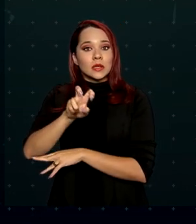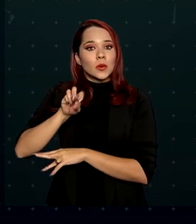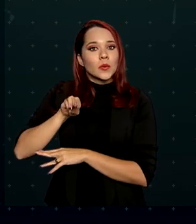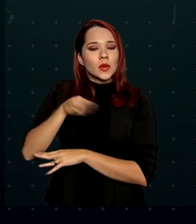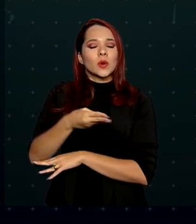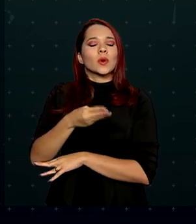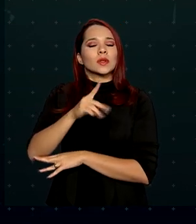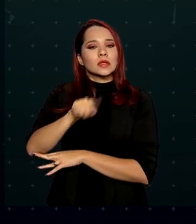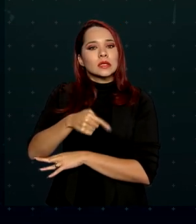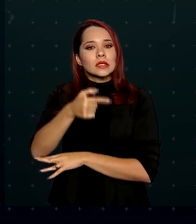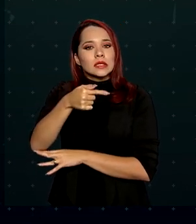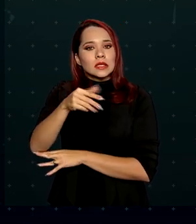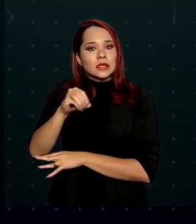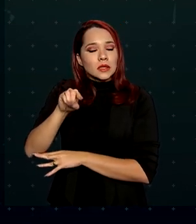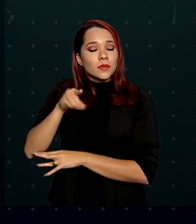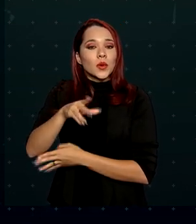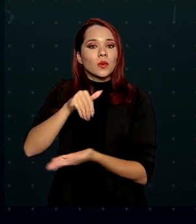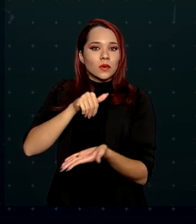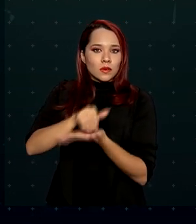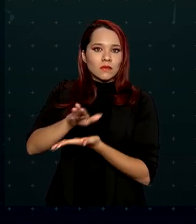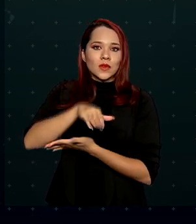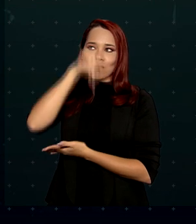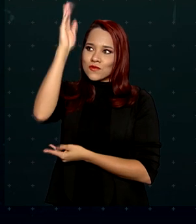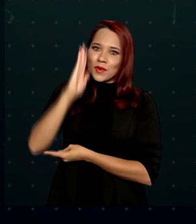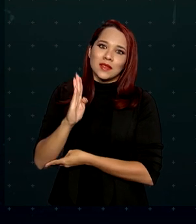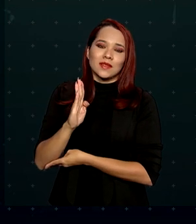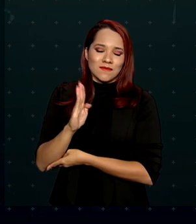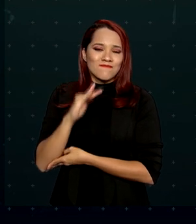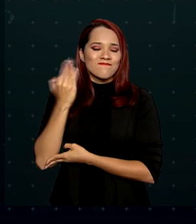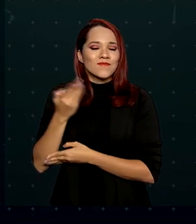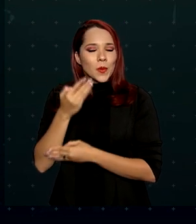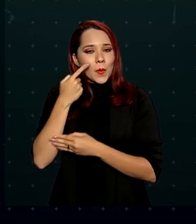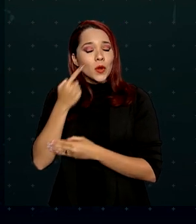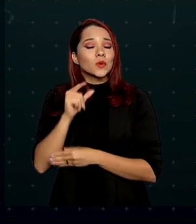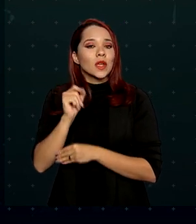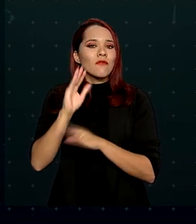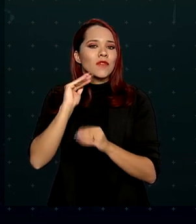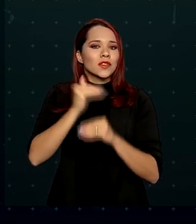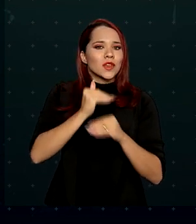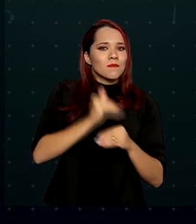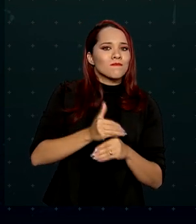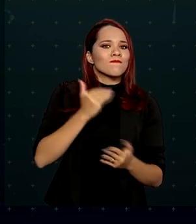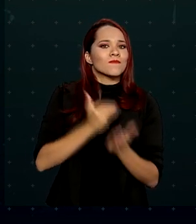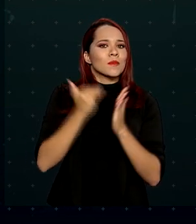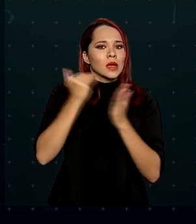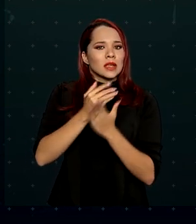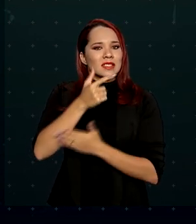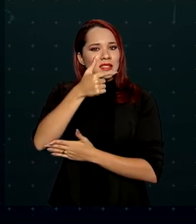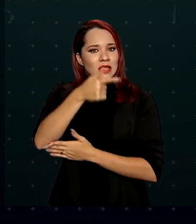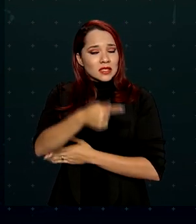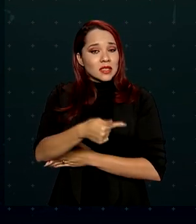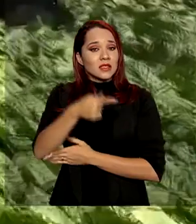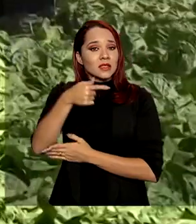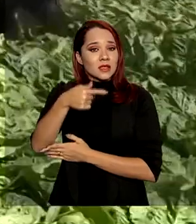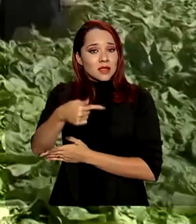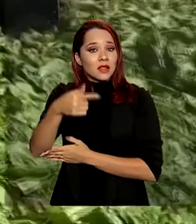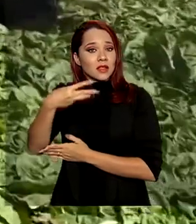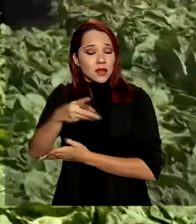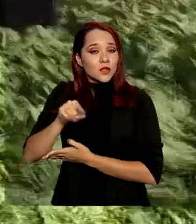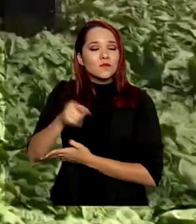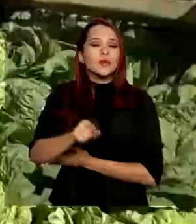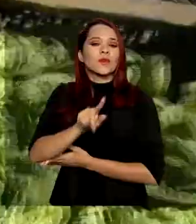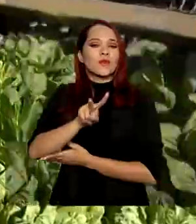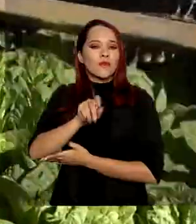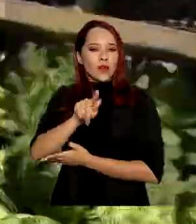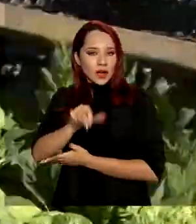e 700 mil demissões no país, o que representa o fechamento de mais de 763 mil vagas. Nos quatro